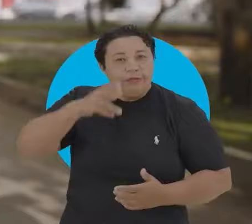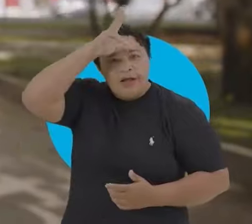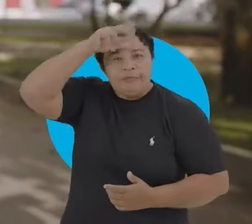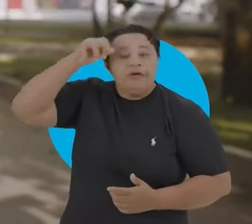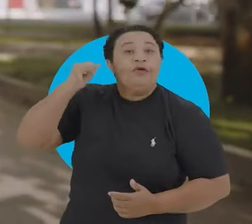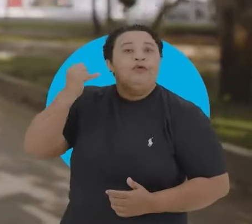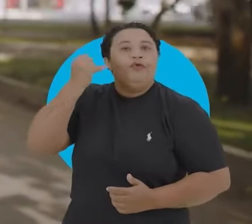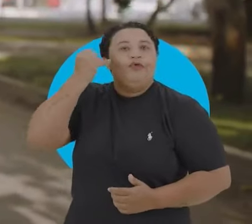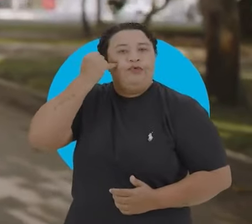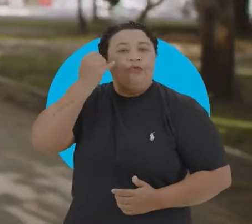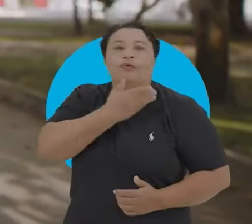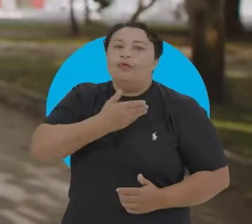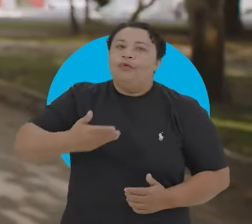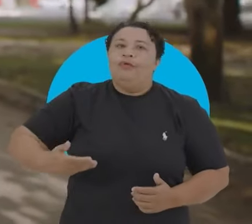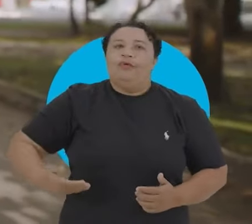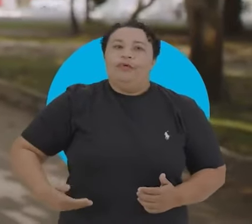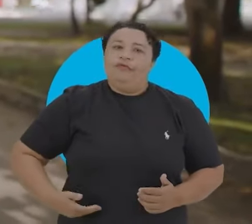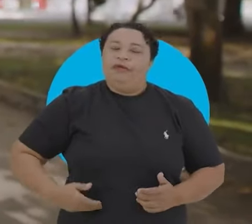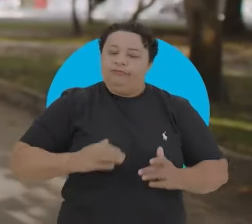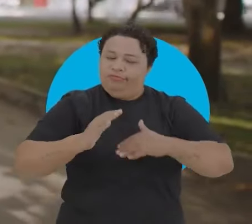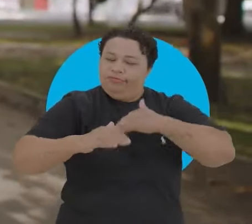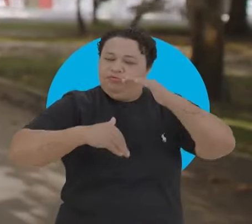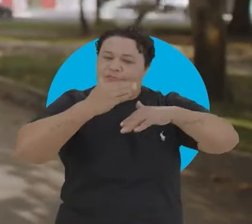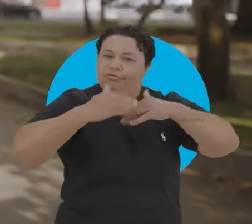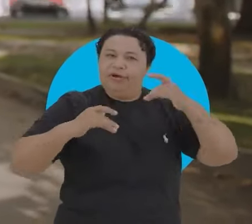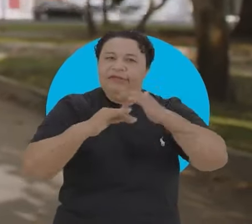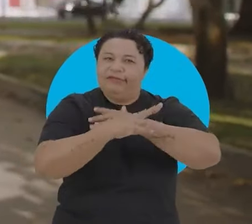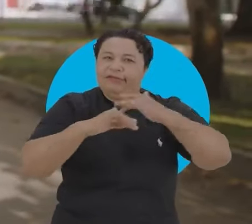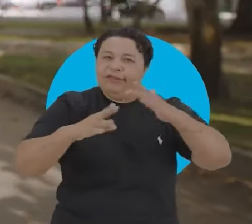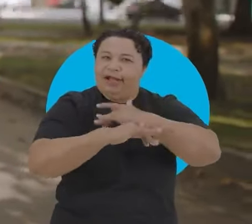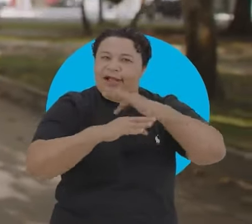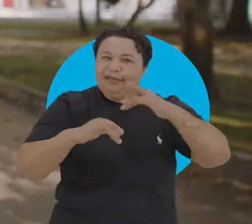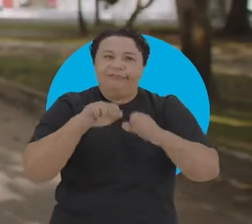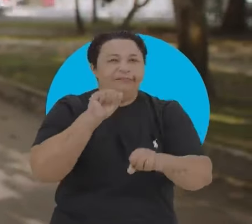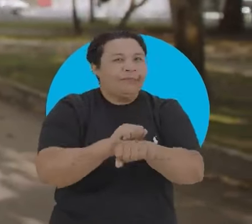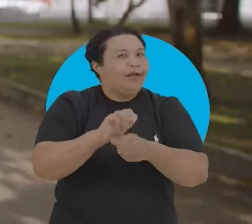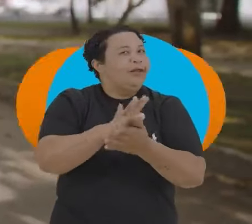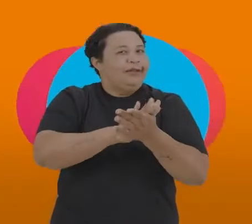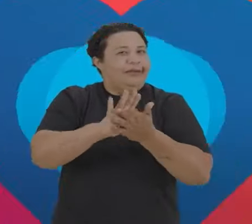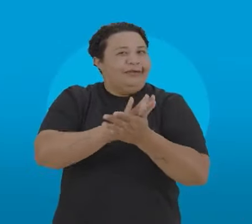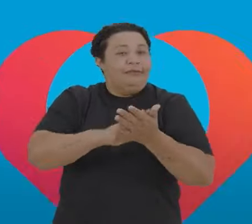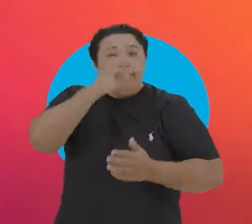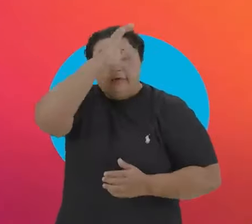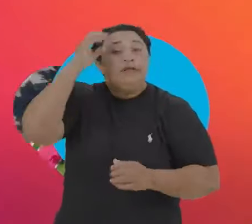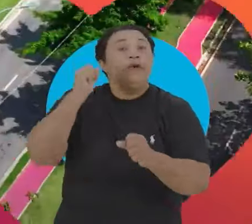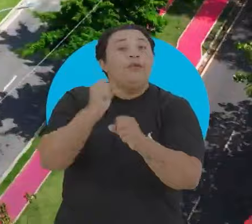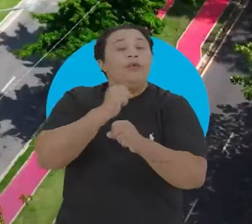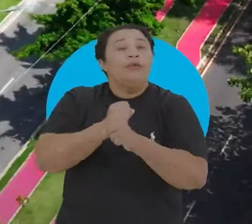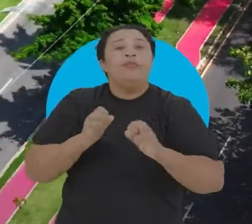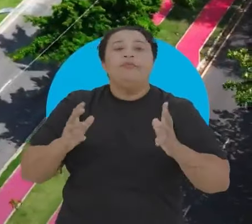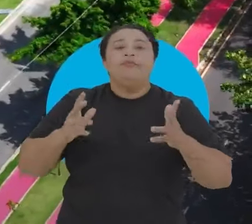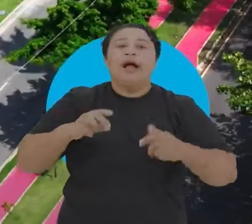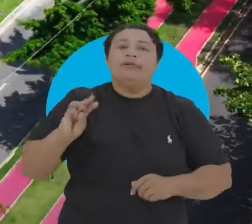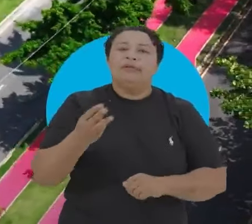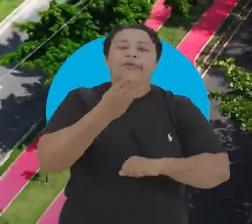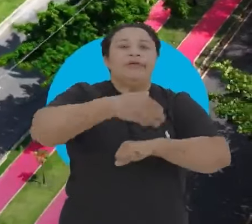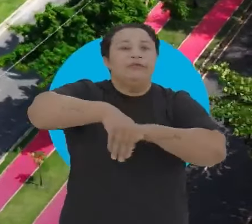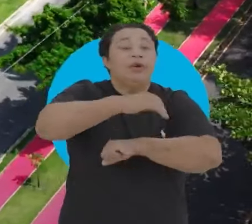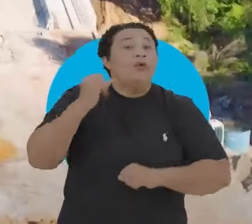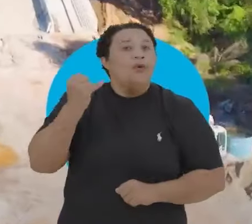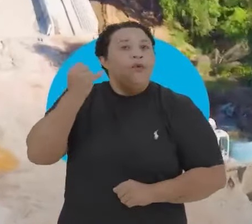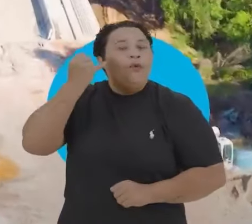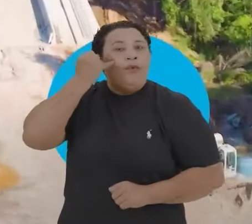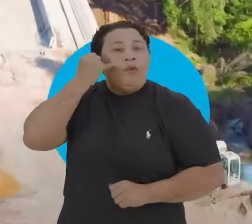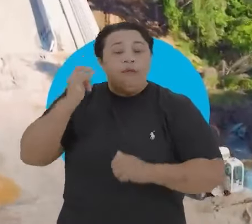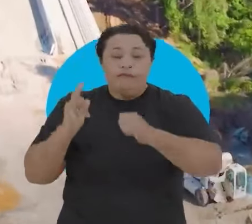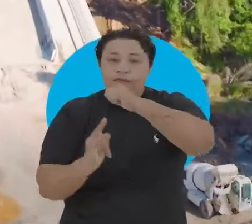prefeitura e com João no governo Nossa cidade não vai parar de avançar Cícero está construindo o Parque das Três Ruas